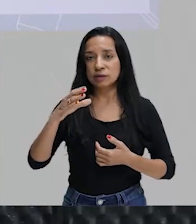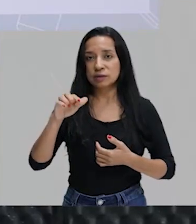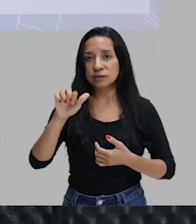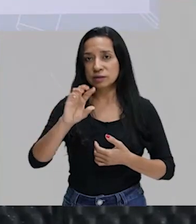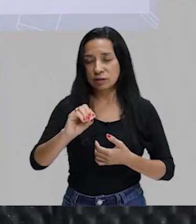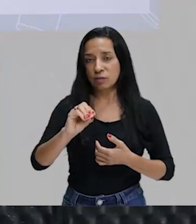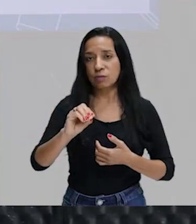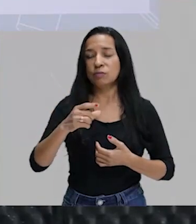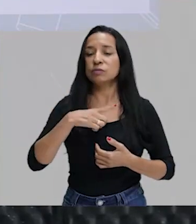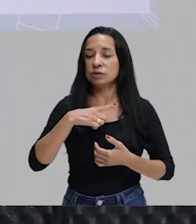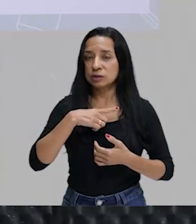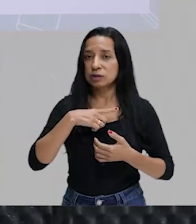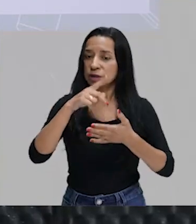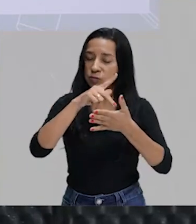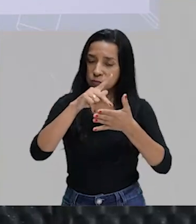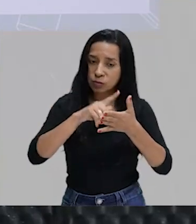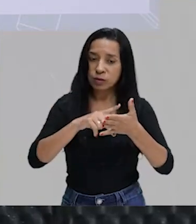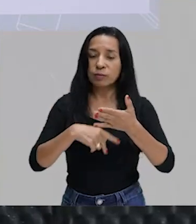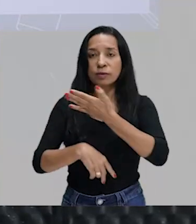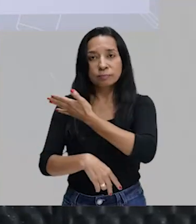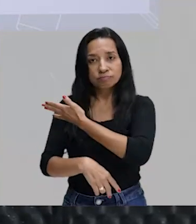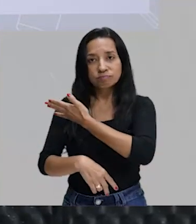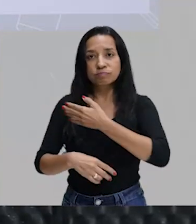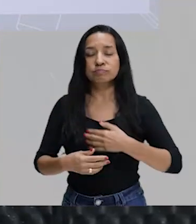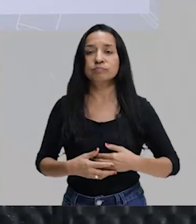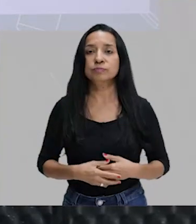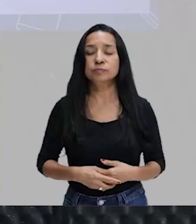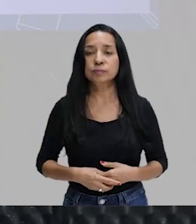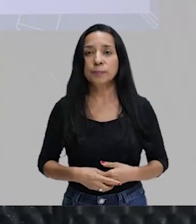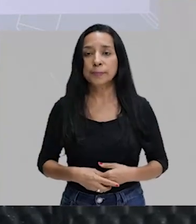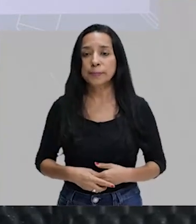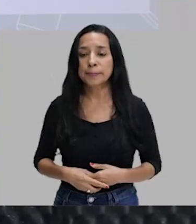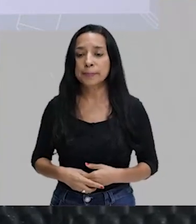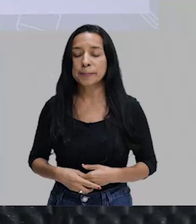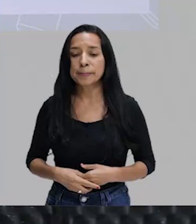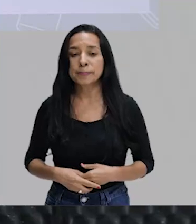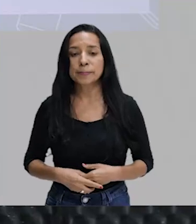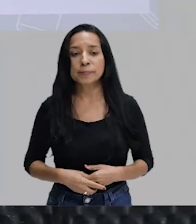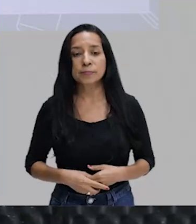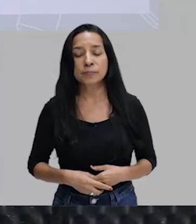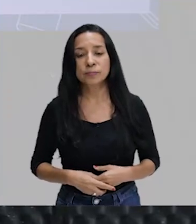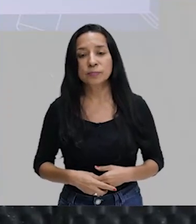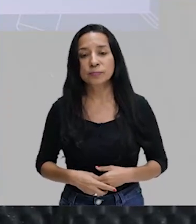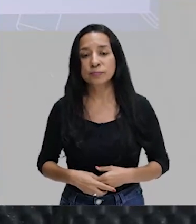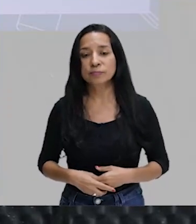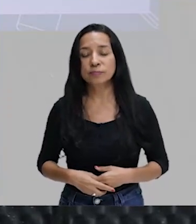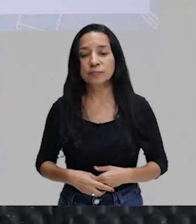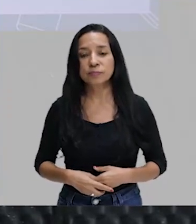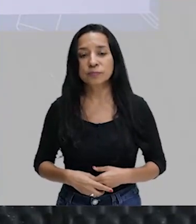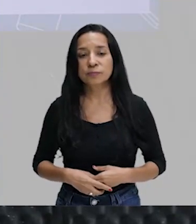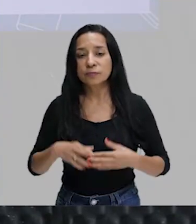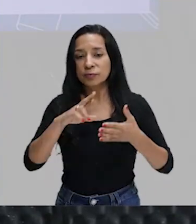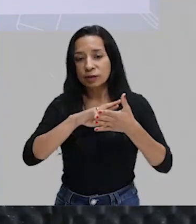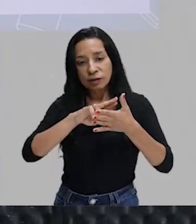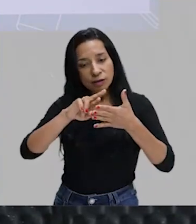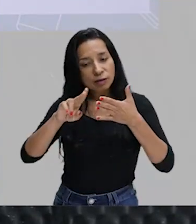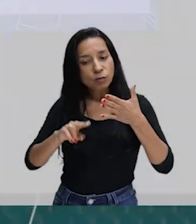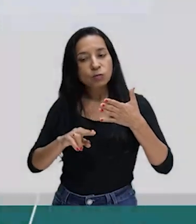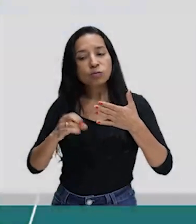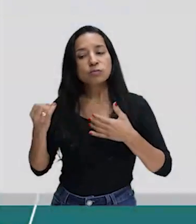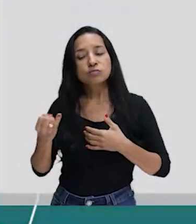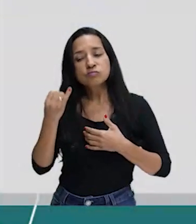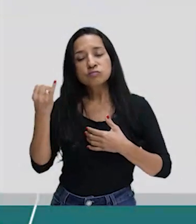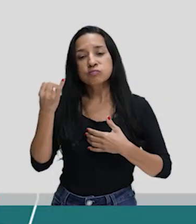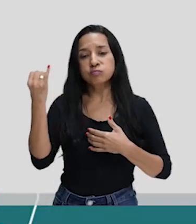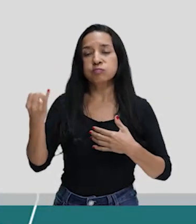presente aqui no poema antífona de Cruz e Souza, um dos representantes do movimento simbolista. Recursos expressivos. Olha isso aqui, minha